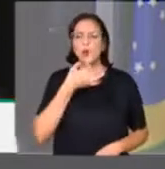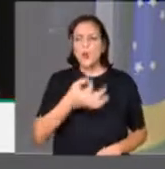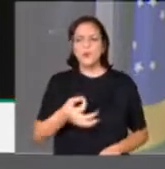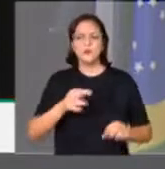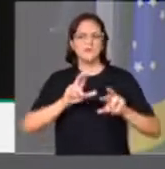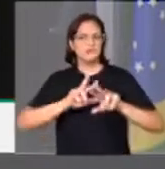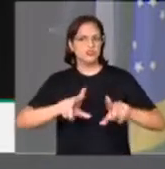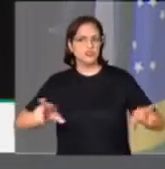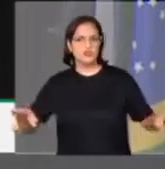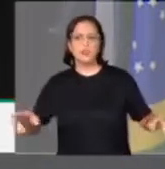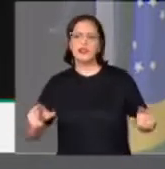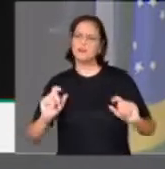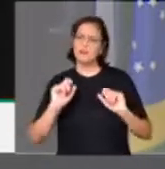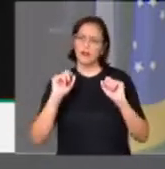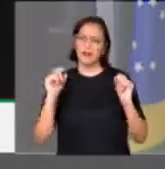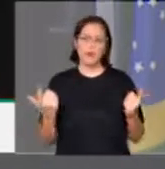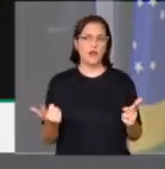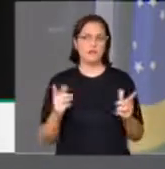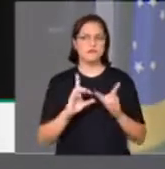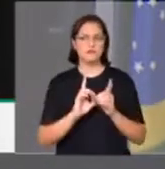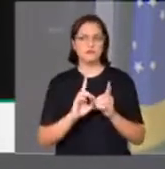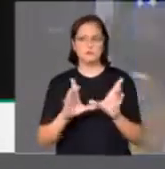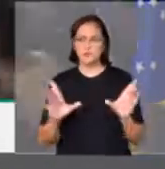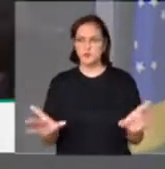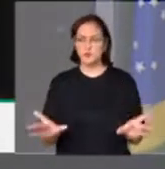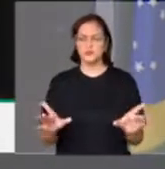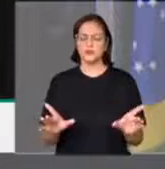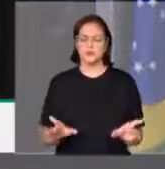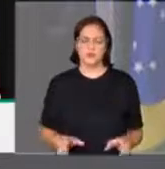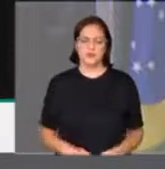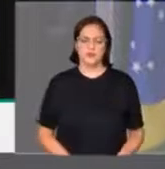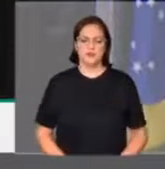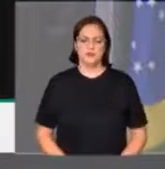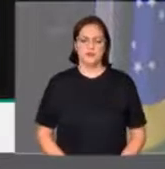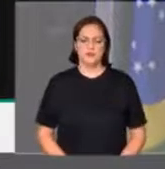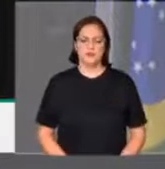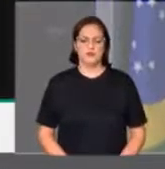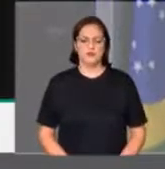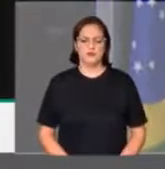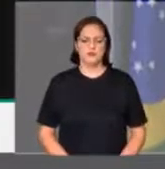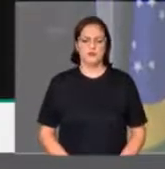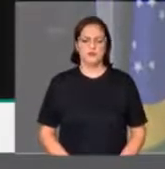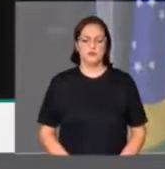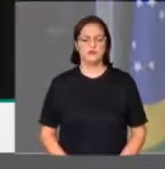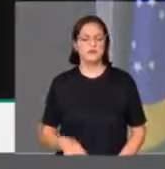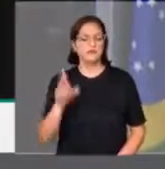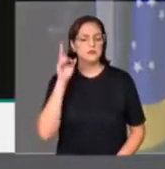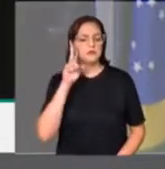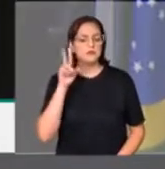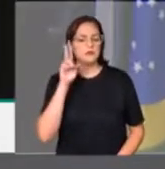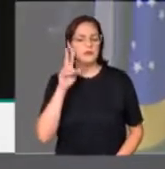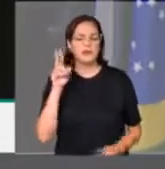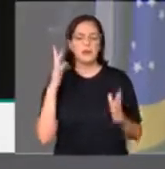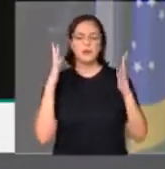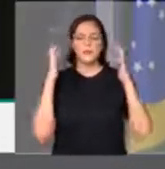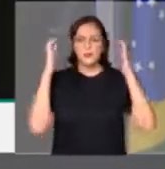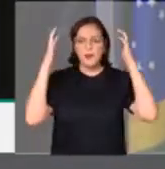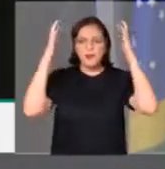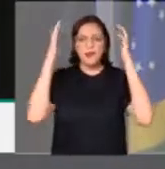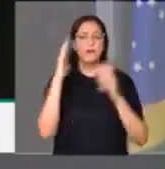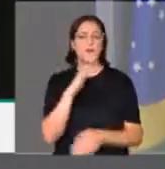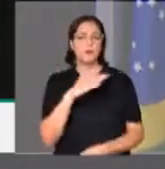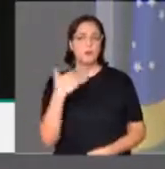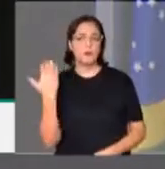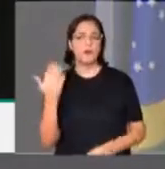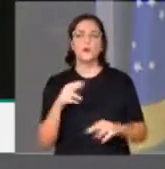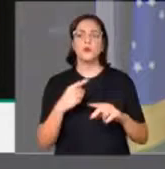de ideias, como faz parte da democracia. E isso significa, termino com isso, lembrar também que Marielle Franco, morta por setores